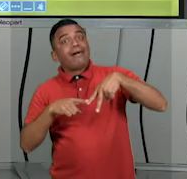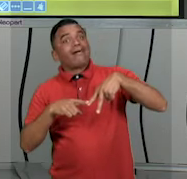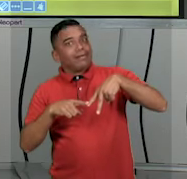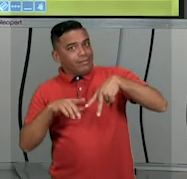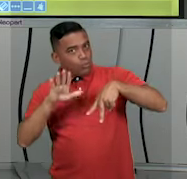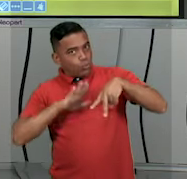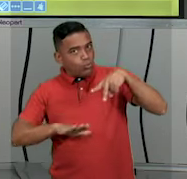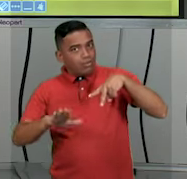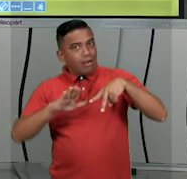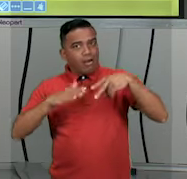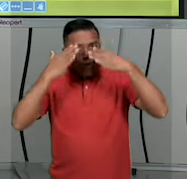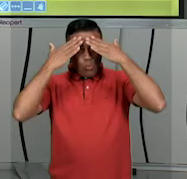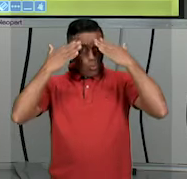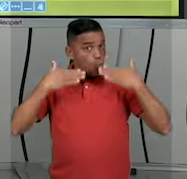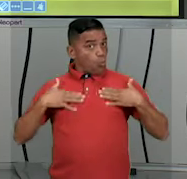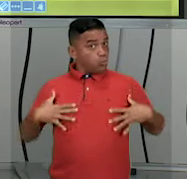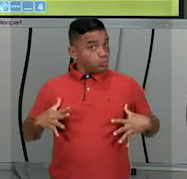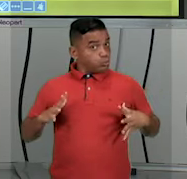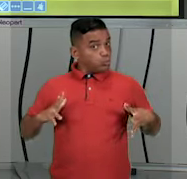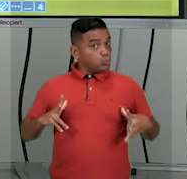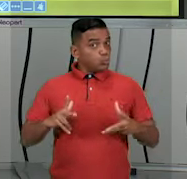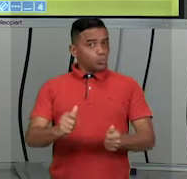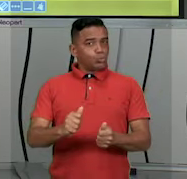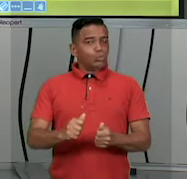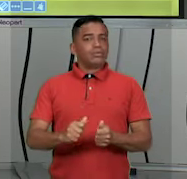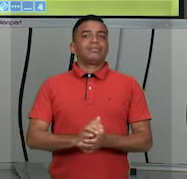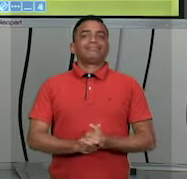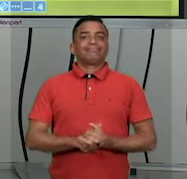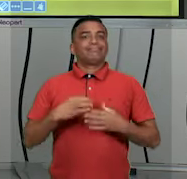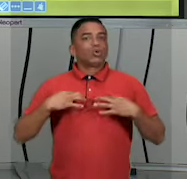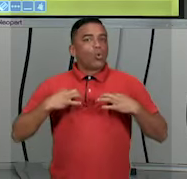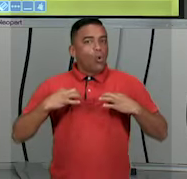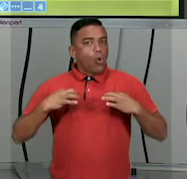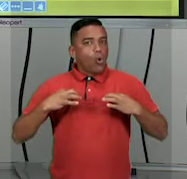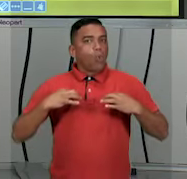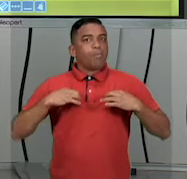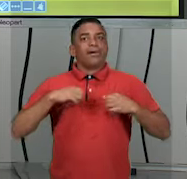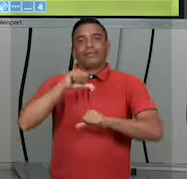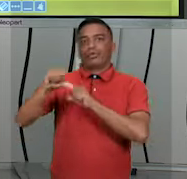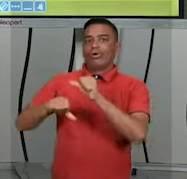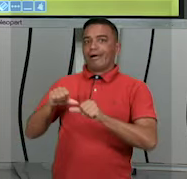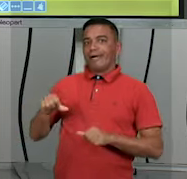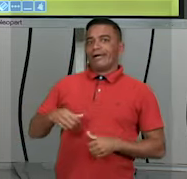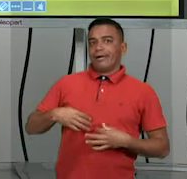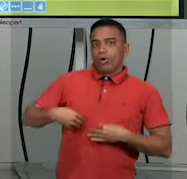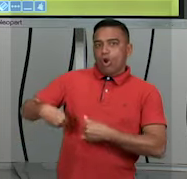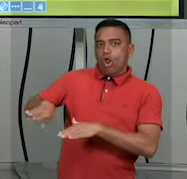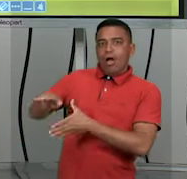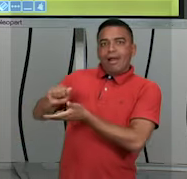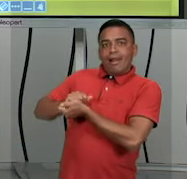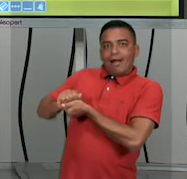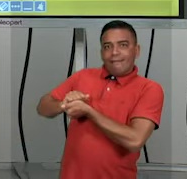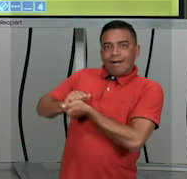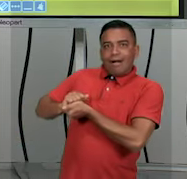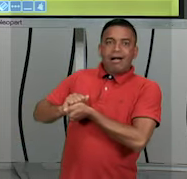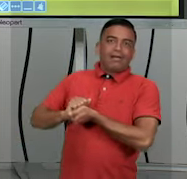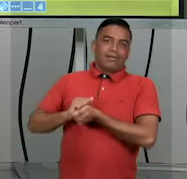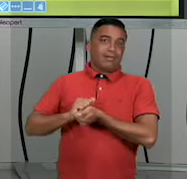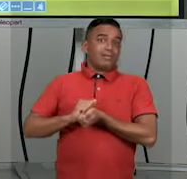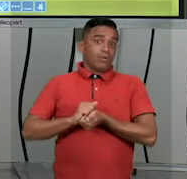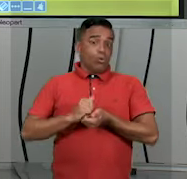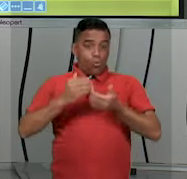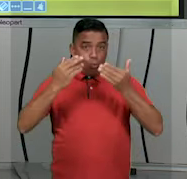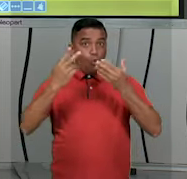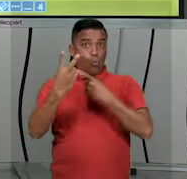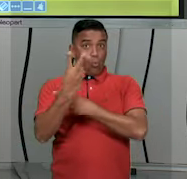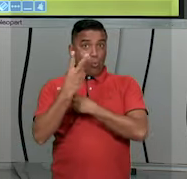Outra coisa muito importante, gente, é você trocar a roupa, colocar para lavar, porque não adianta você cuidar do seu